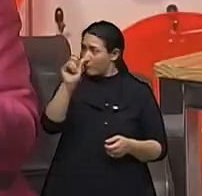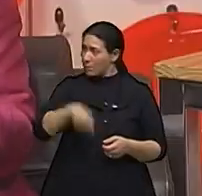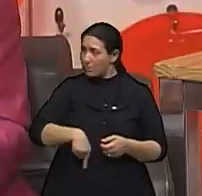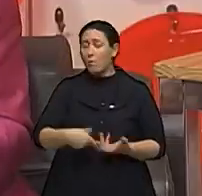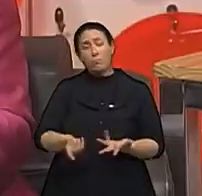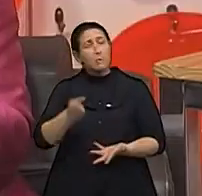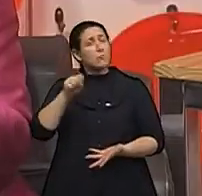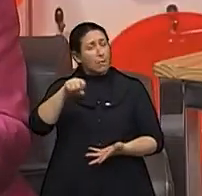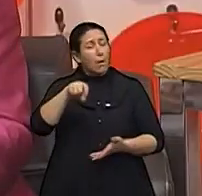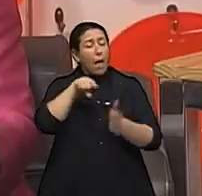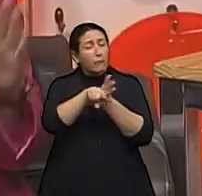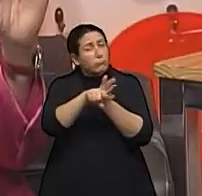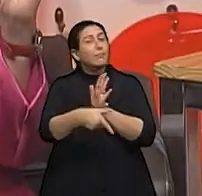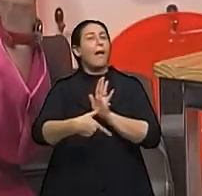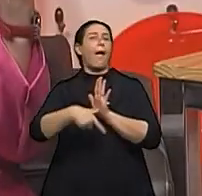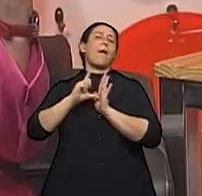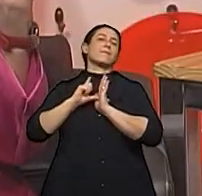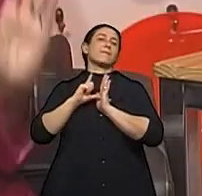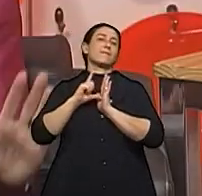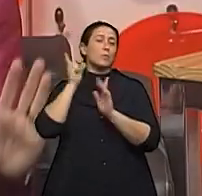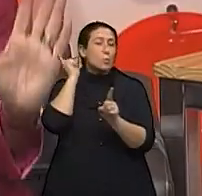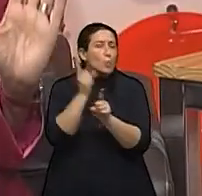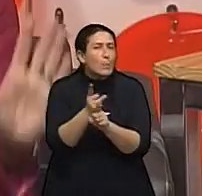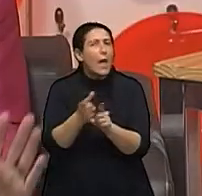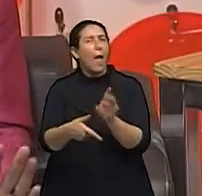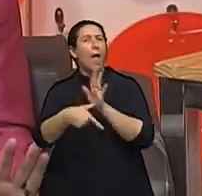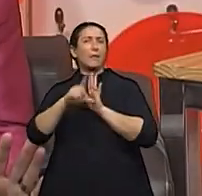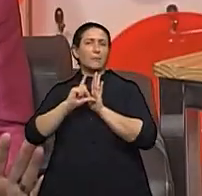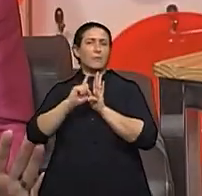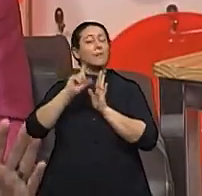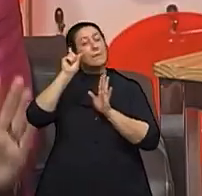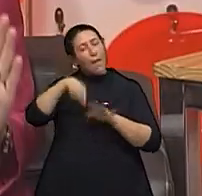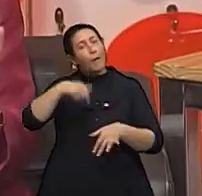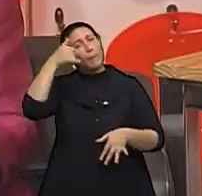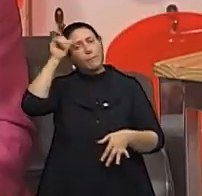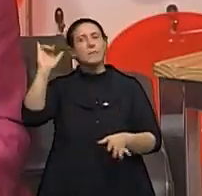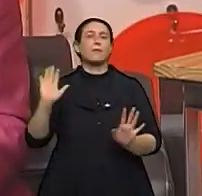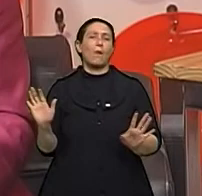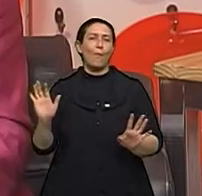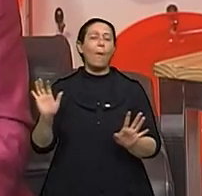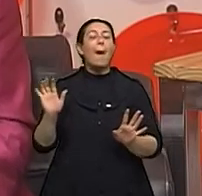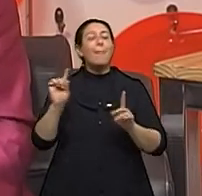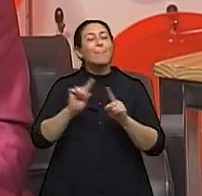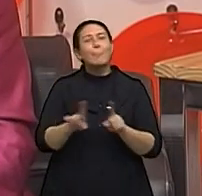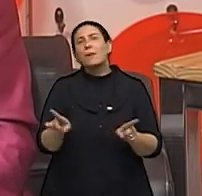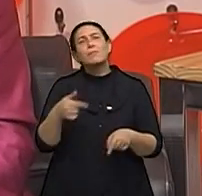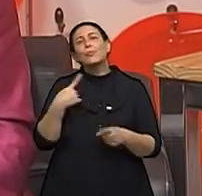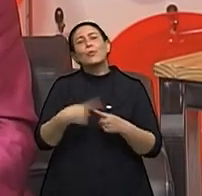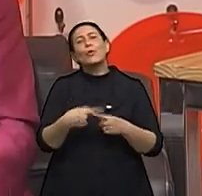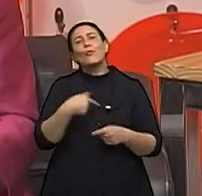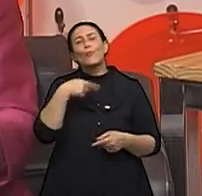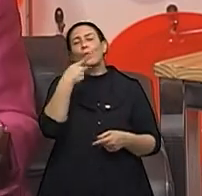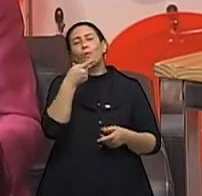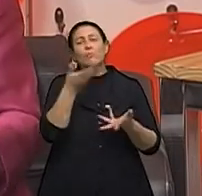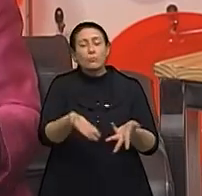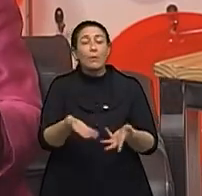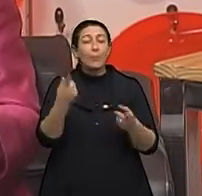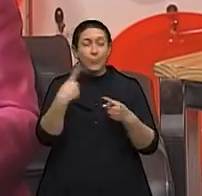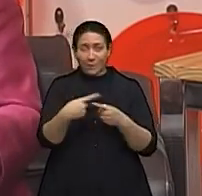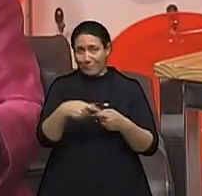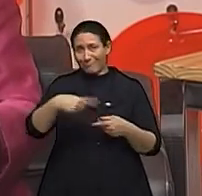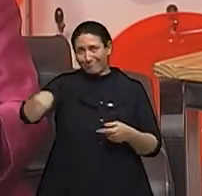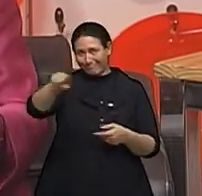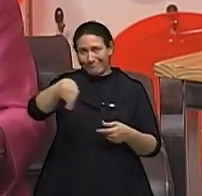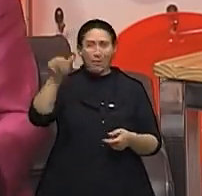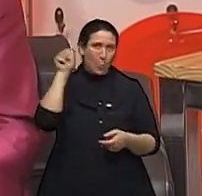diagnóstico precoce e que a gente fala que é prevenção. Mas por que eu chamo tão atenção? Porque as mulheres que